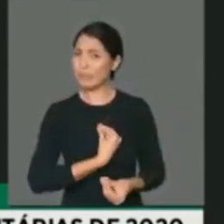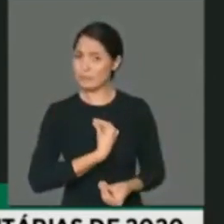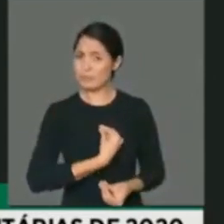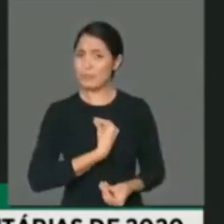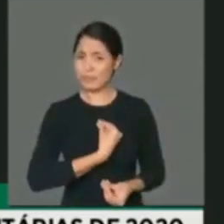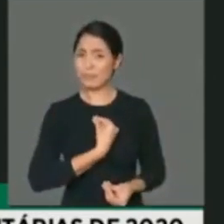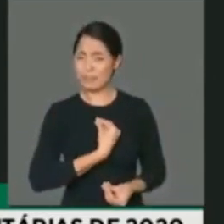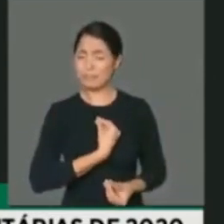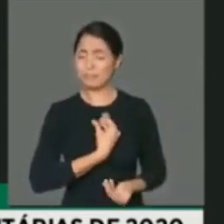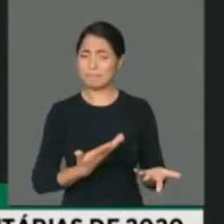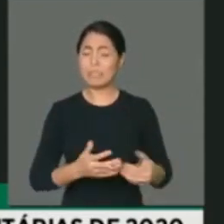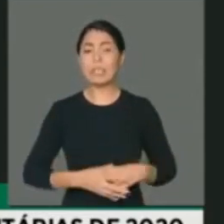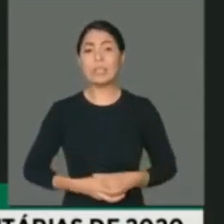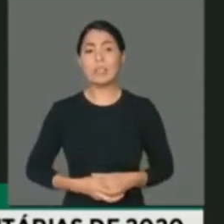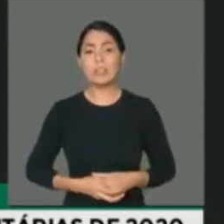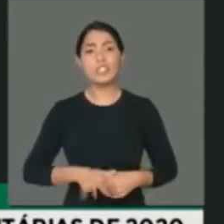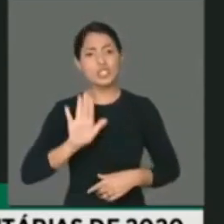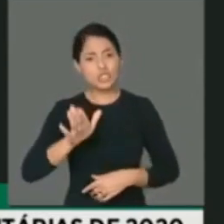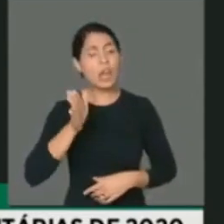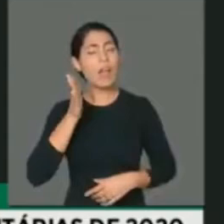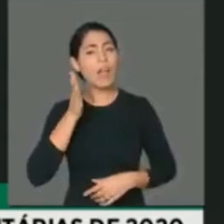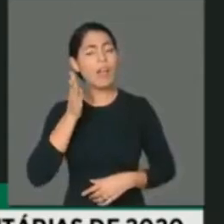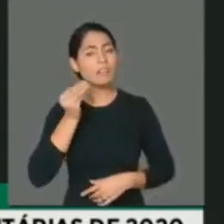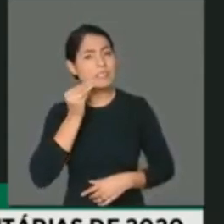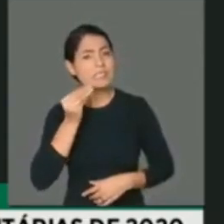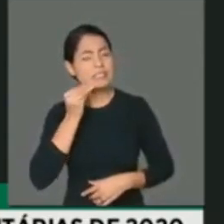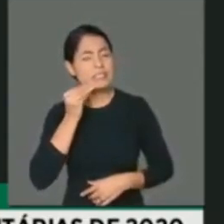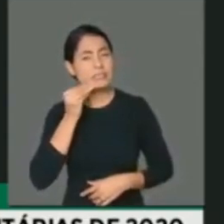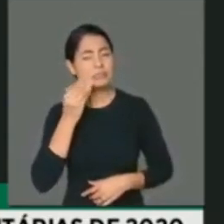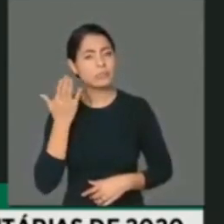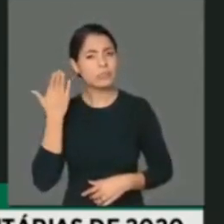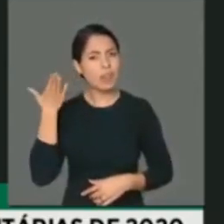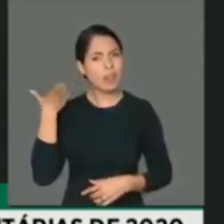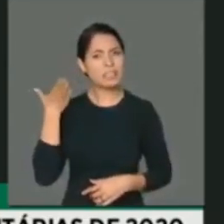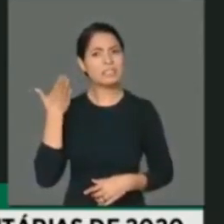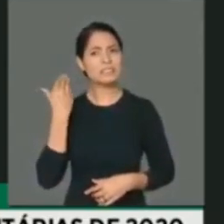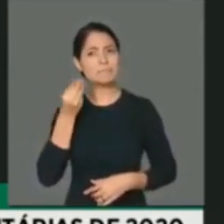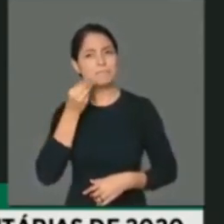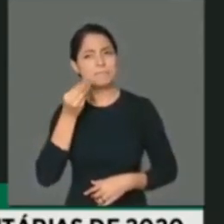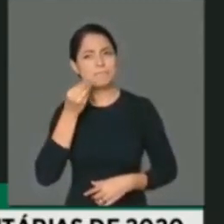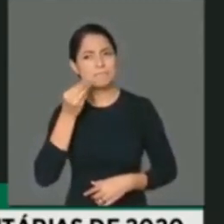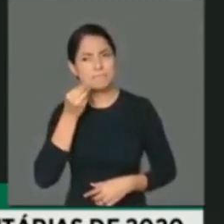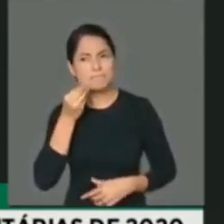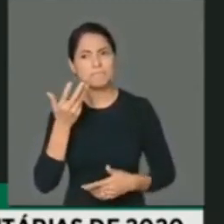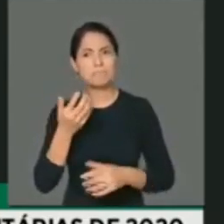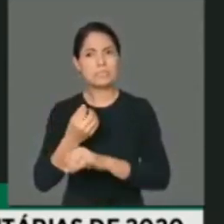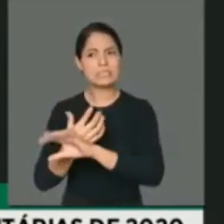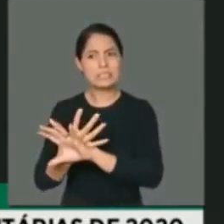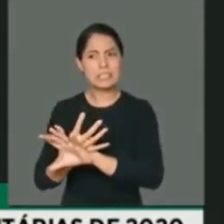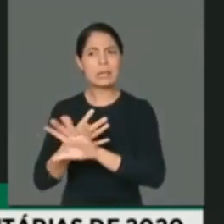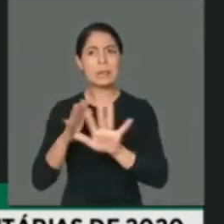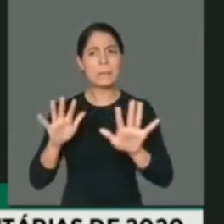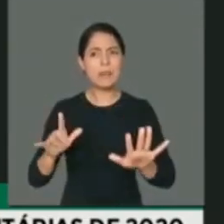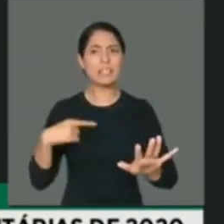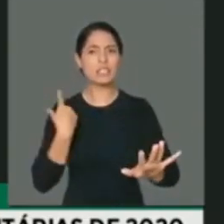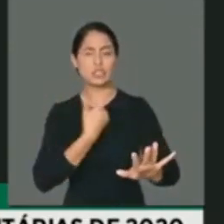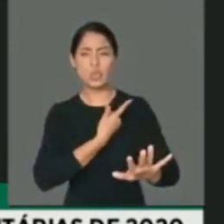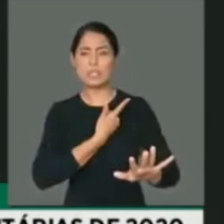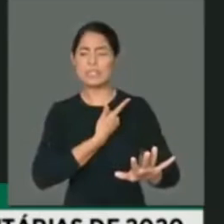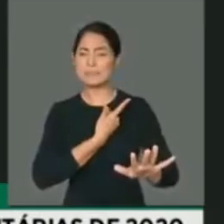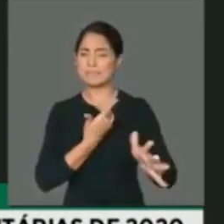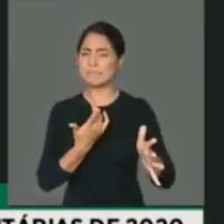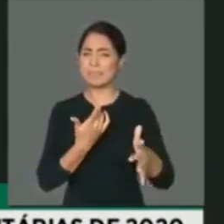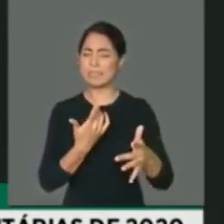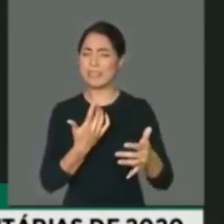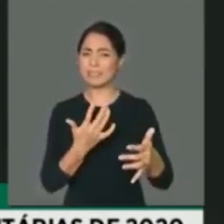em outras oportunidades falar, mas muitas vezes nós estamos sendo preteridos, isso é até uma indignação que eu quero deixar